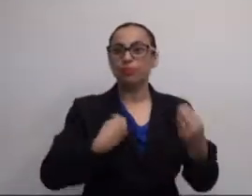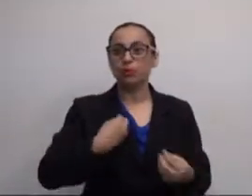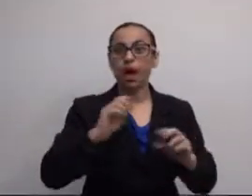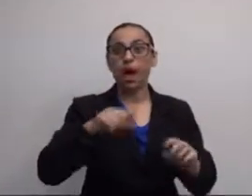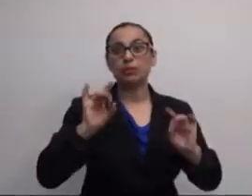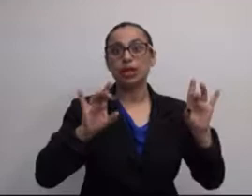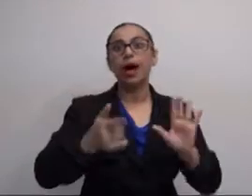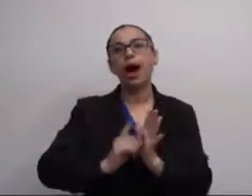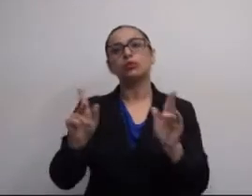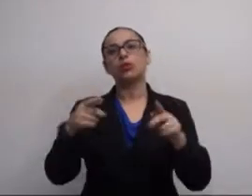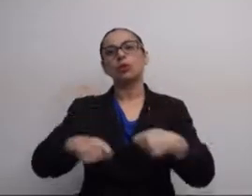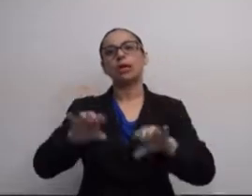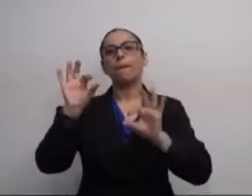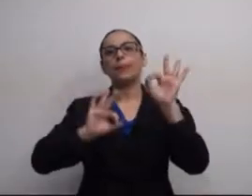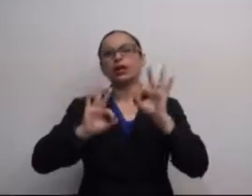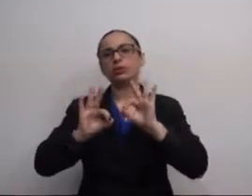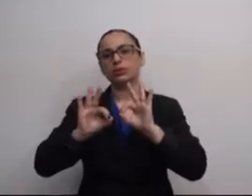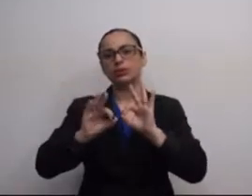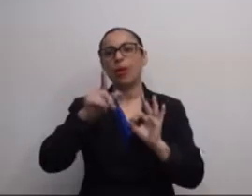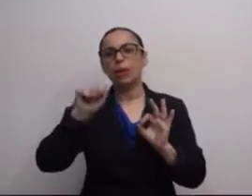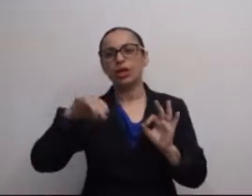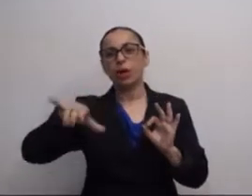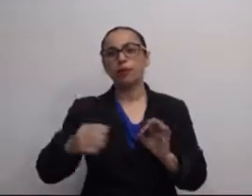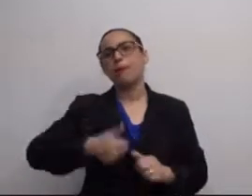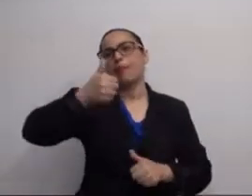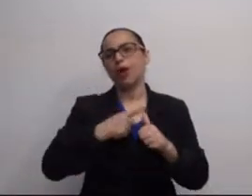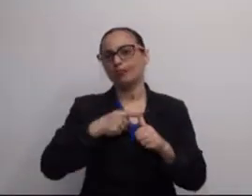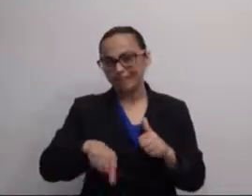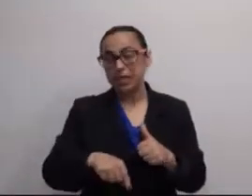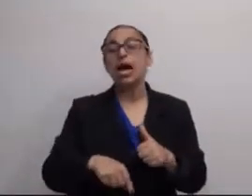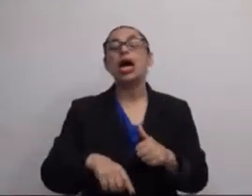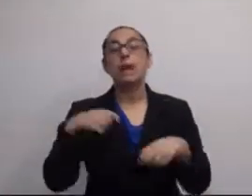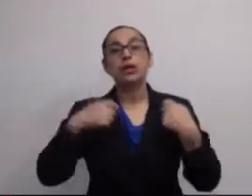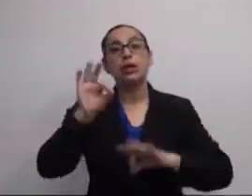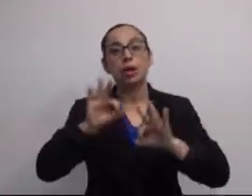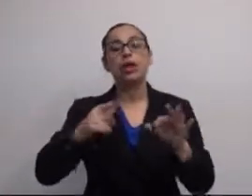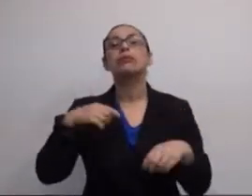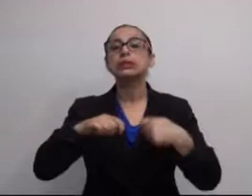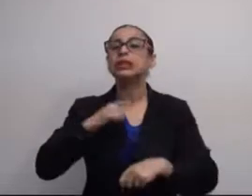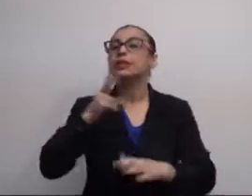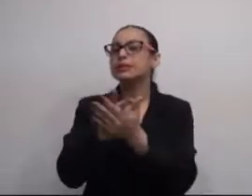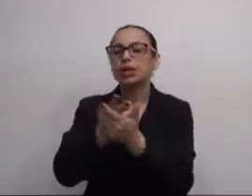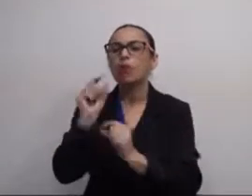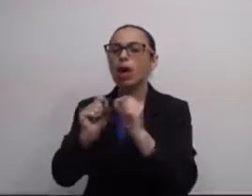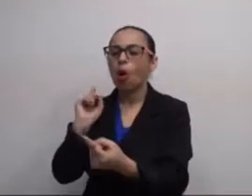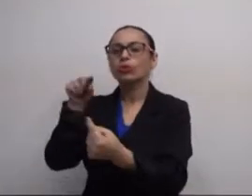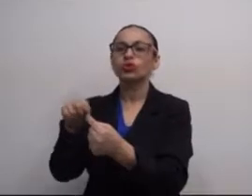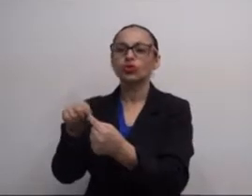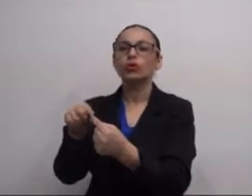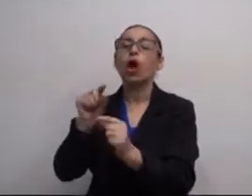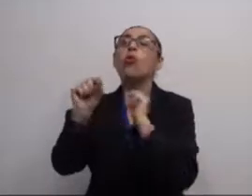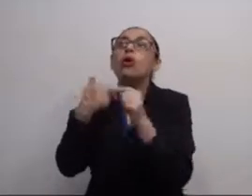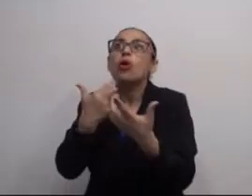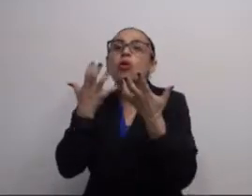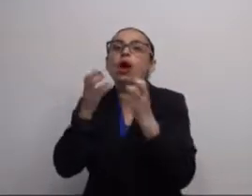o que os seus alunos vão ser como experts, o professor tem que planejar. Então, o planejamento é o primeiro passo. E esse planejamento